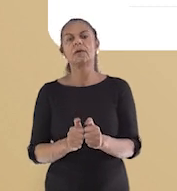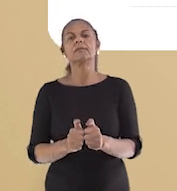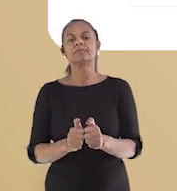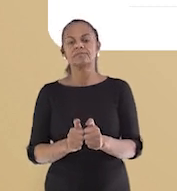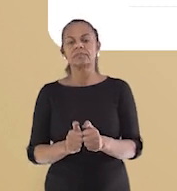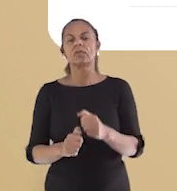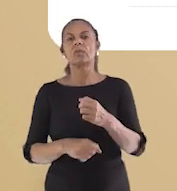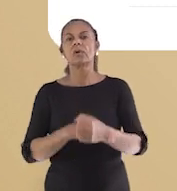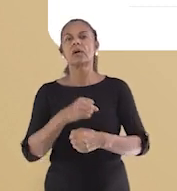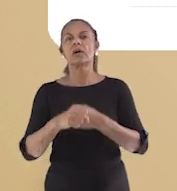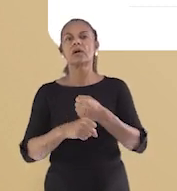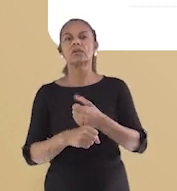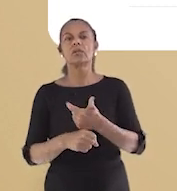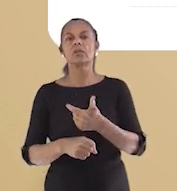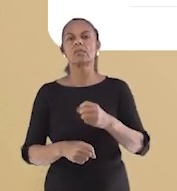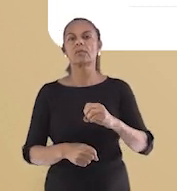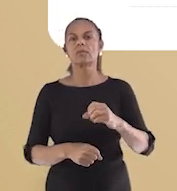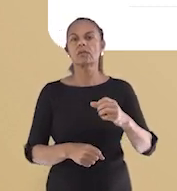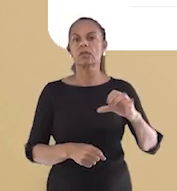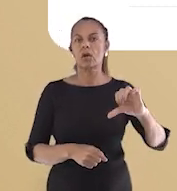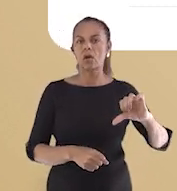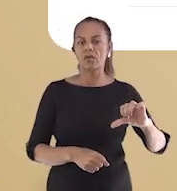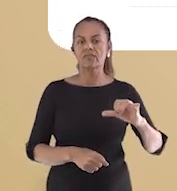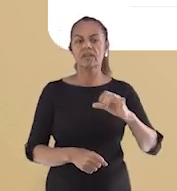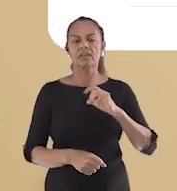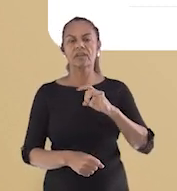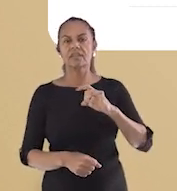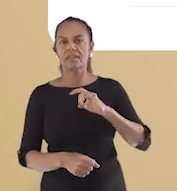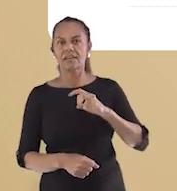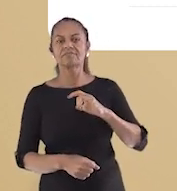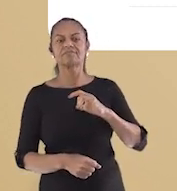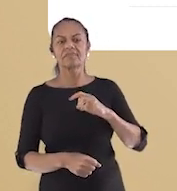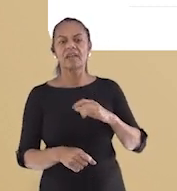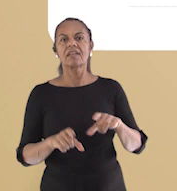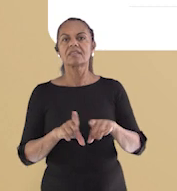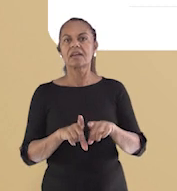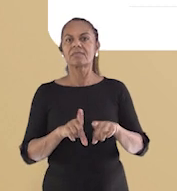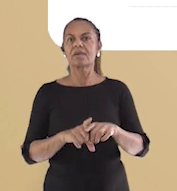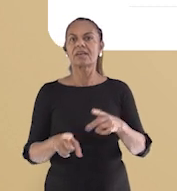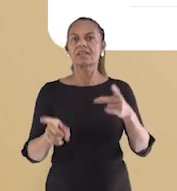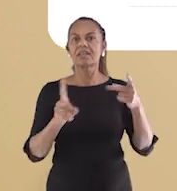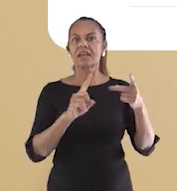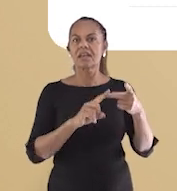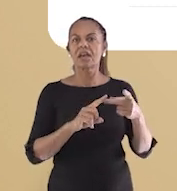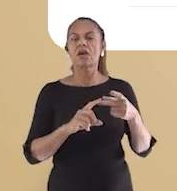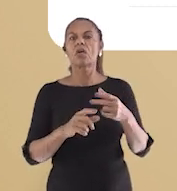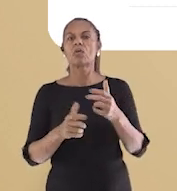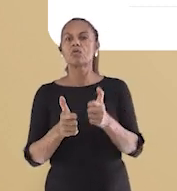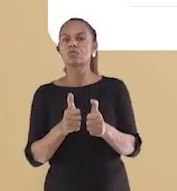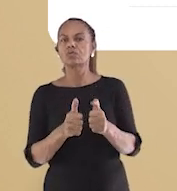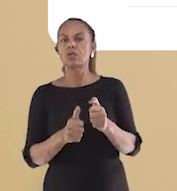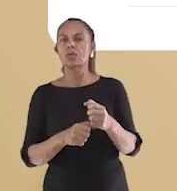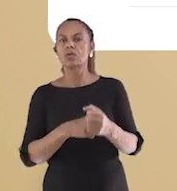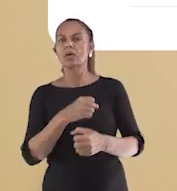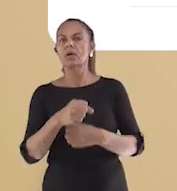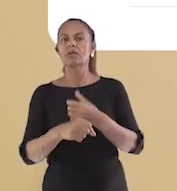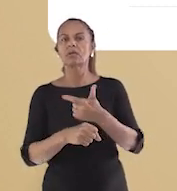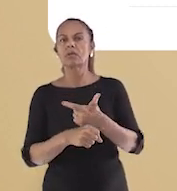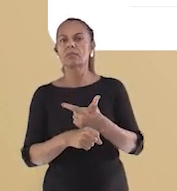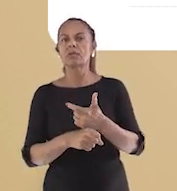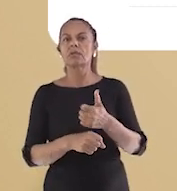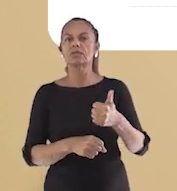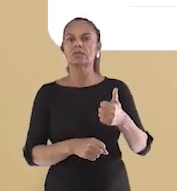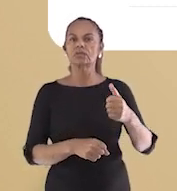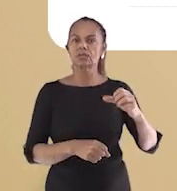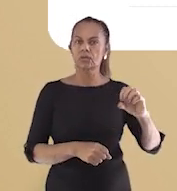o Fortnite, que é um jogo de 2017, e o Amongst, que é um jogo de 2018. E também tem o Call of Duty, que é um jogo